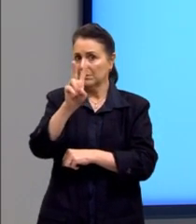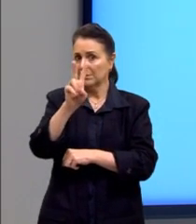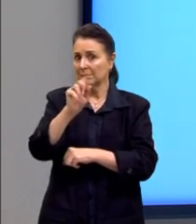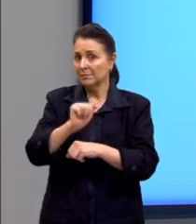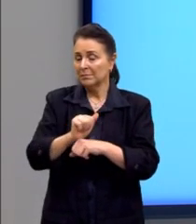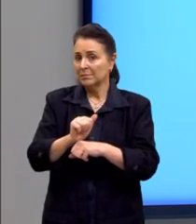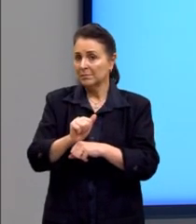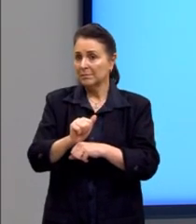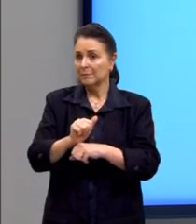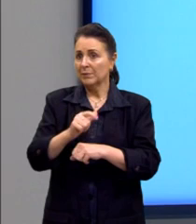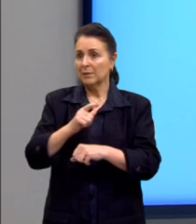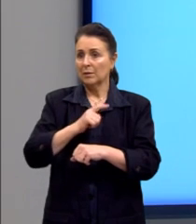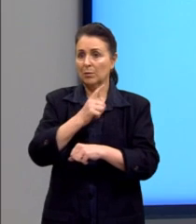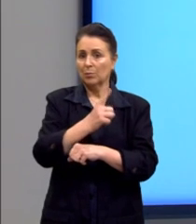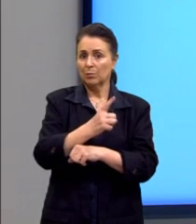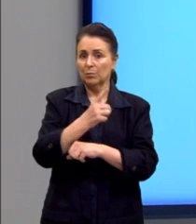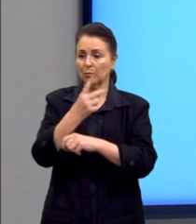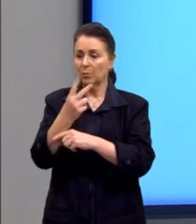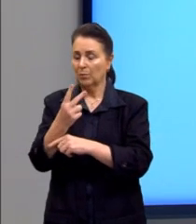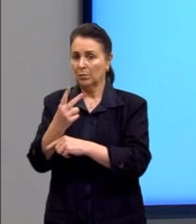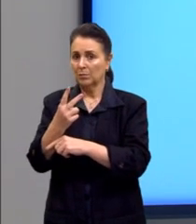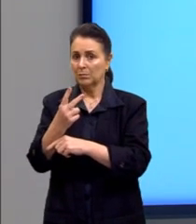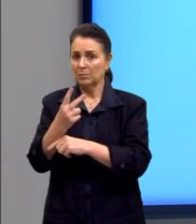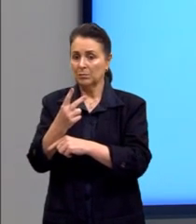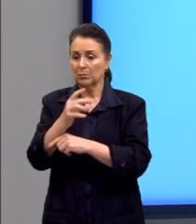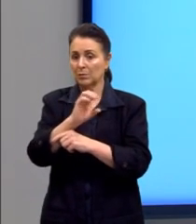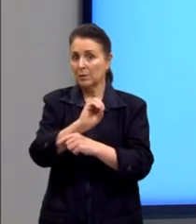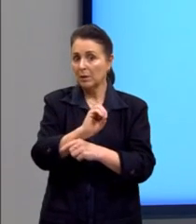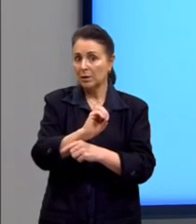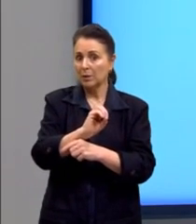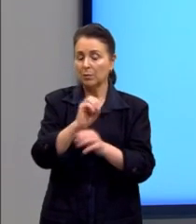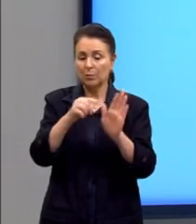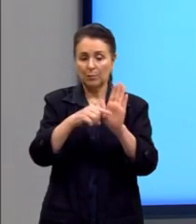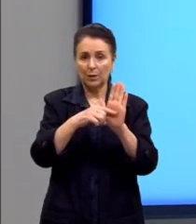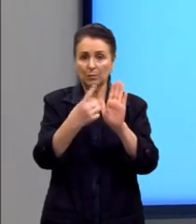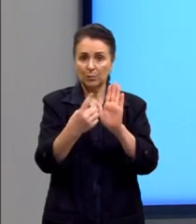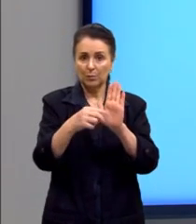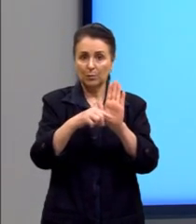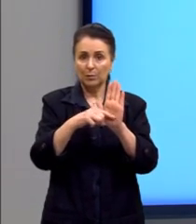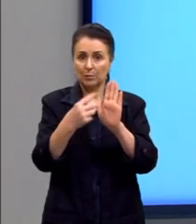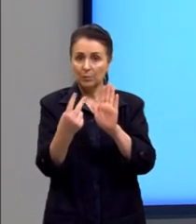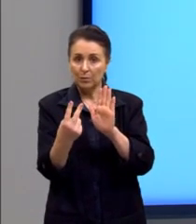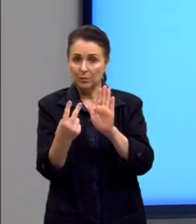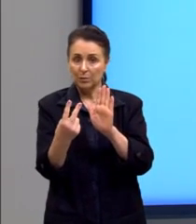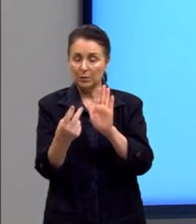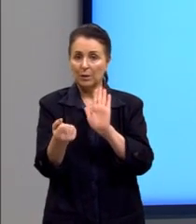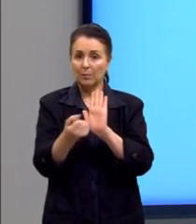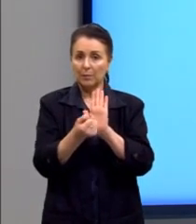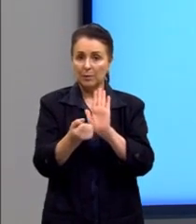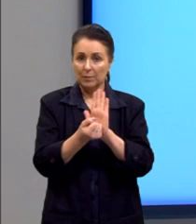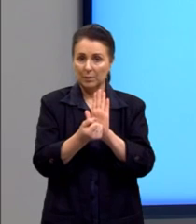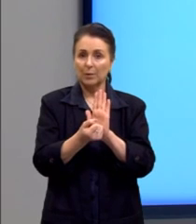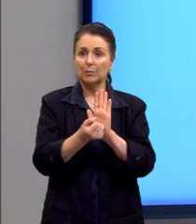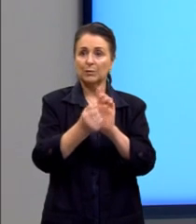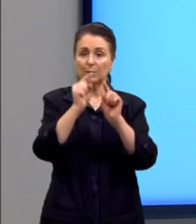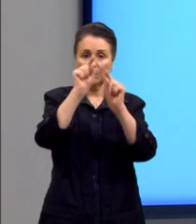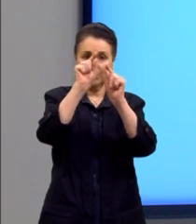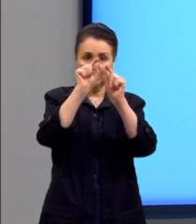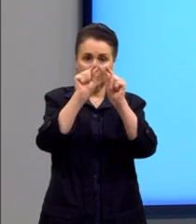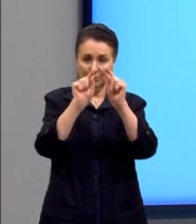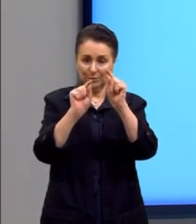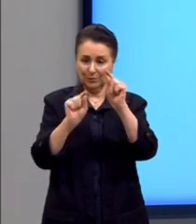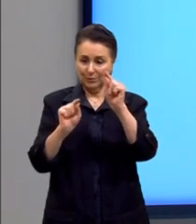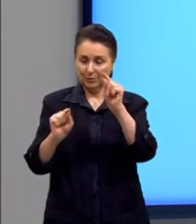Aqui inteiros, o 1, o 2, também o 0, menos 1, menos 2. E aí, marcamos alguns pontinhos no